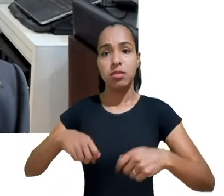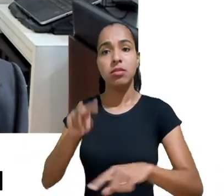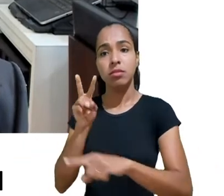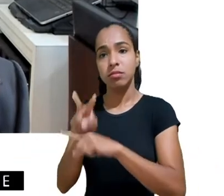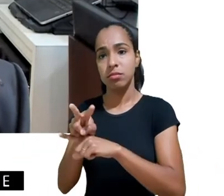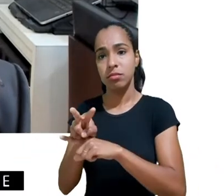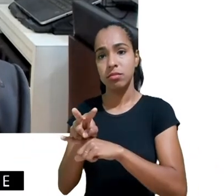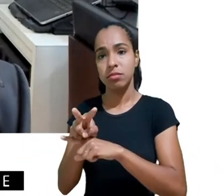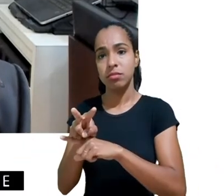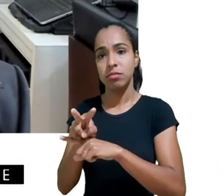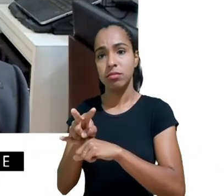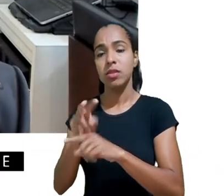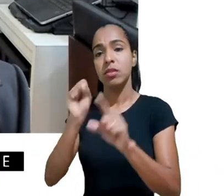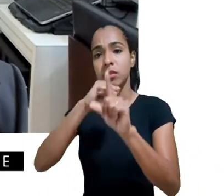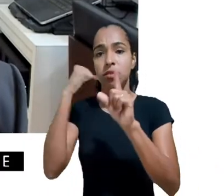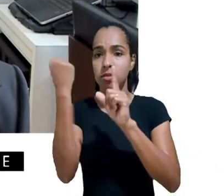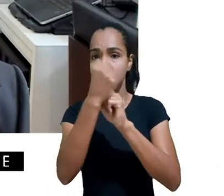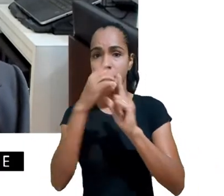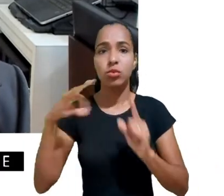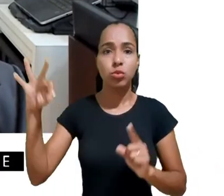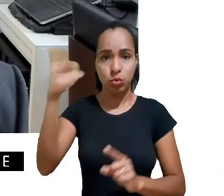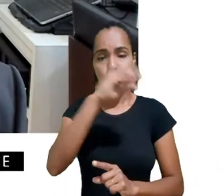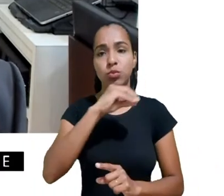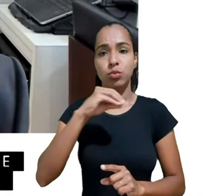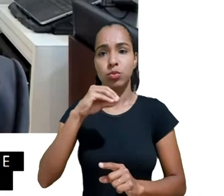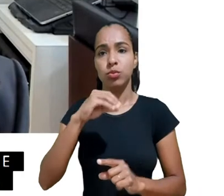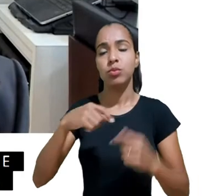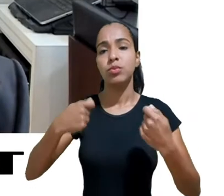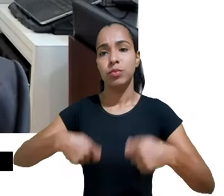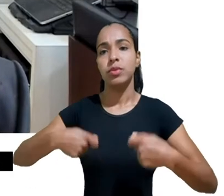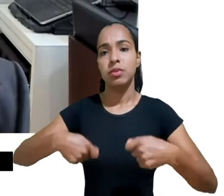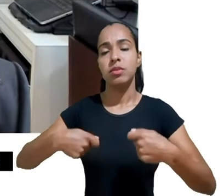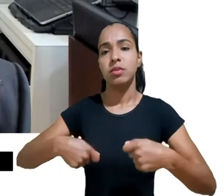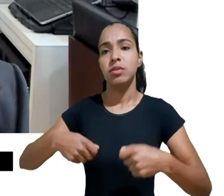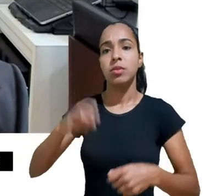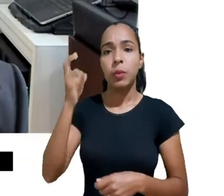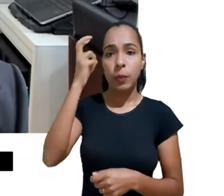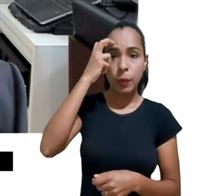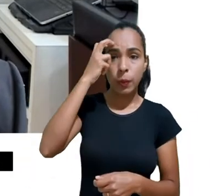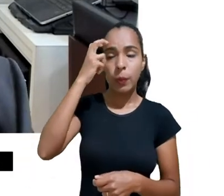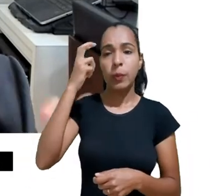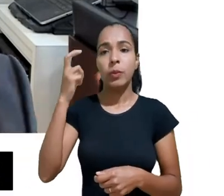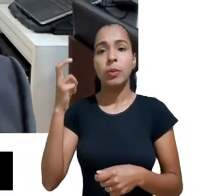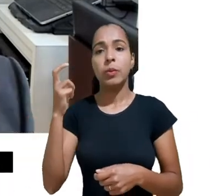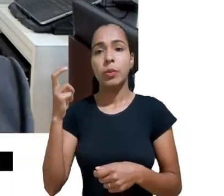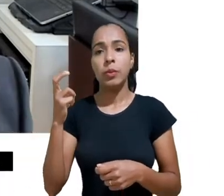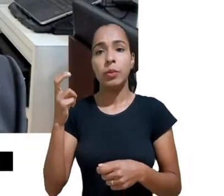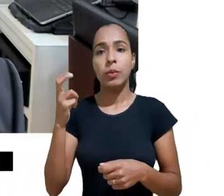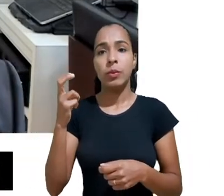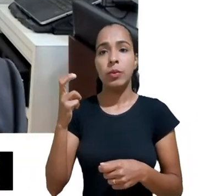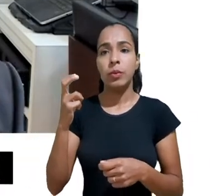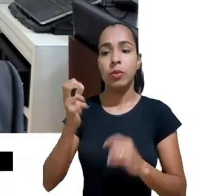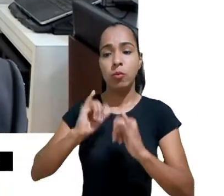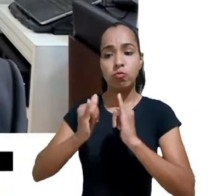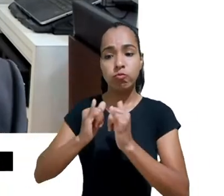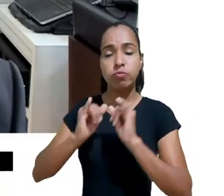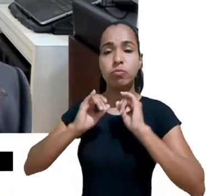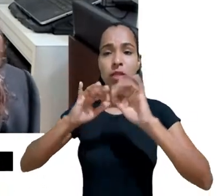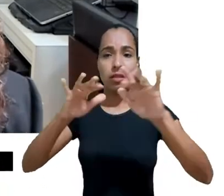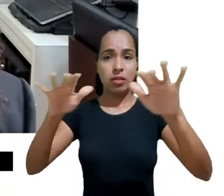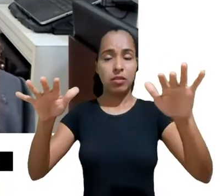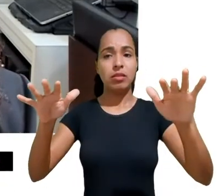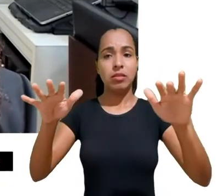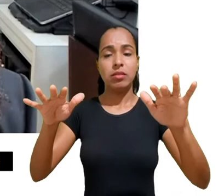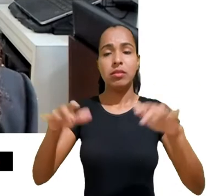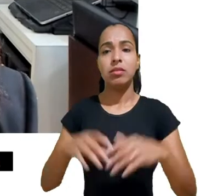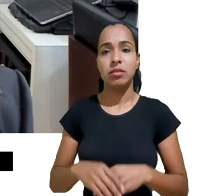e empoderar todas as pessoas dessa cultura de dados que está permeada aí nas diversas instituições e atores